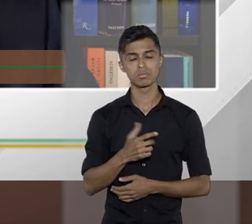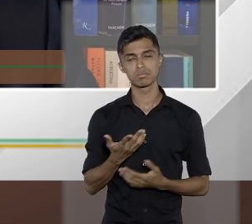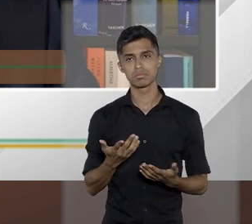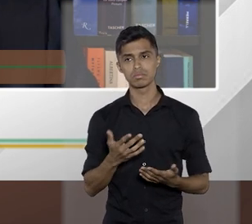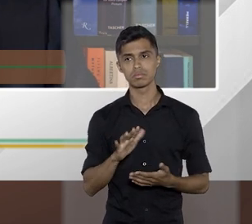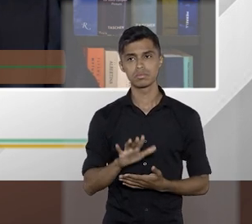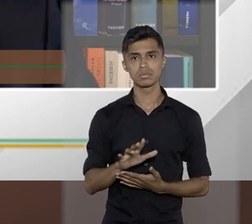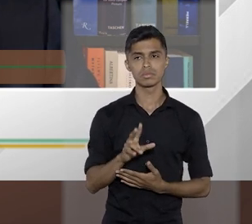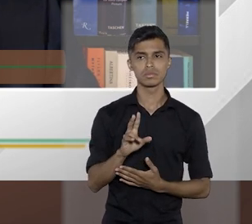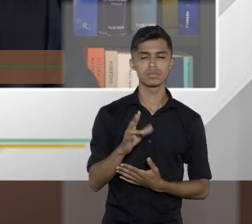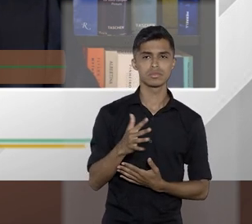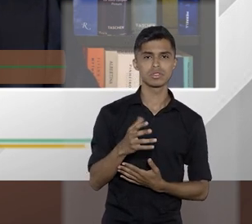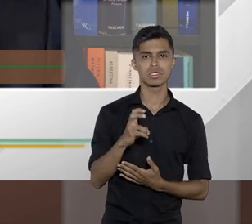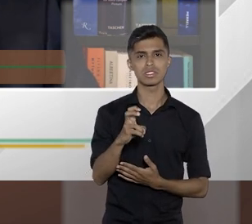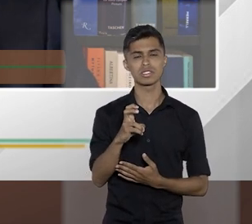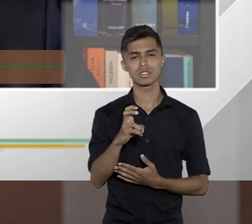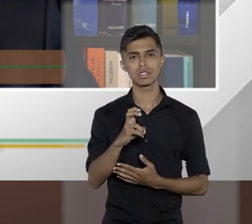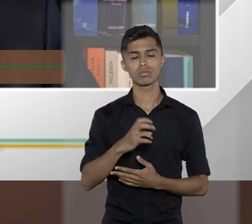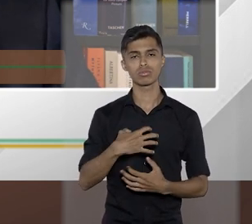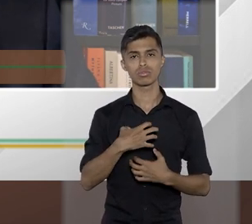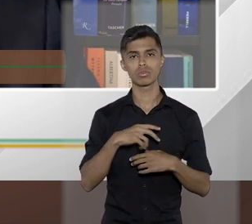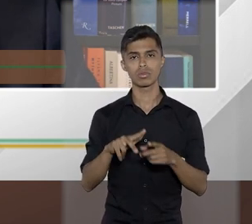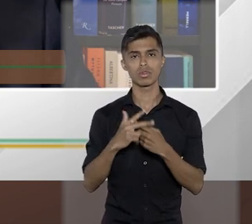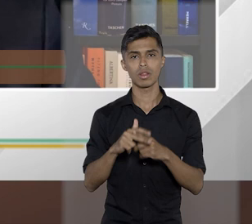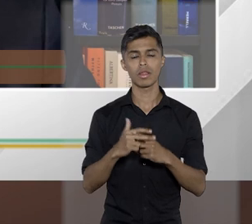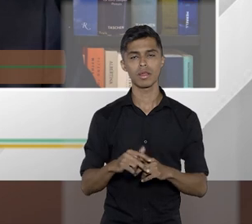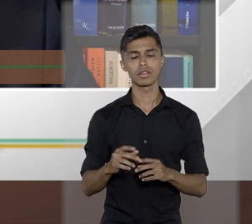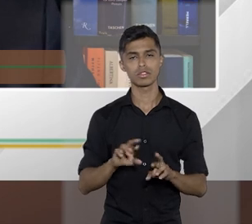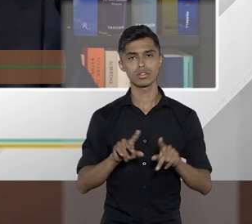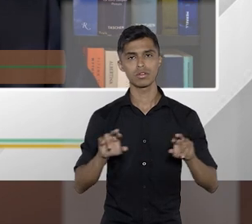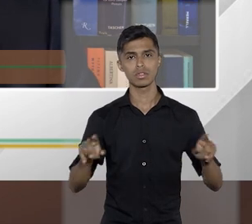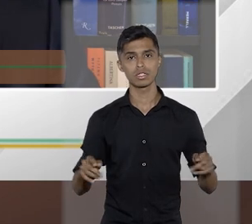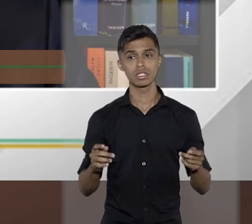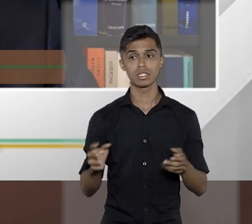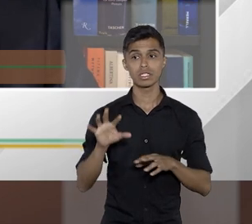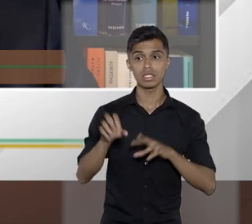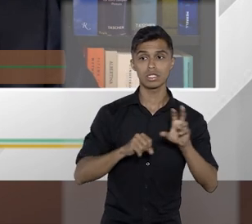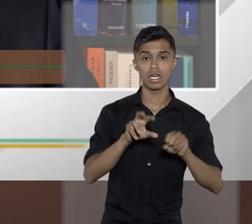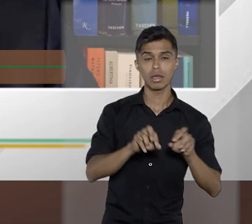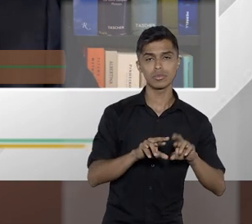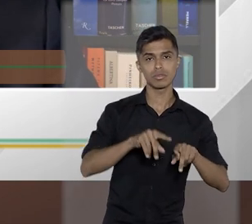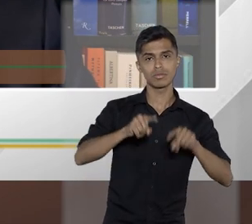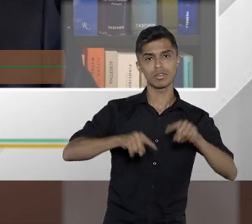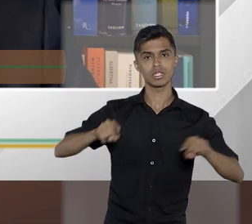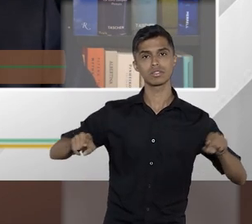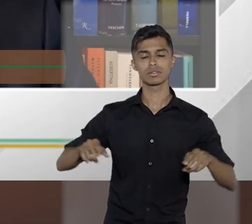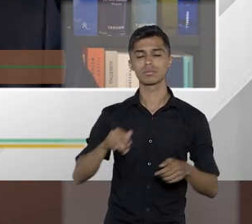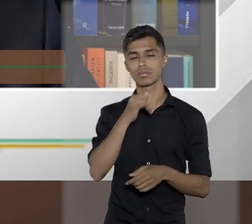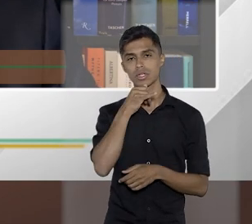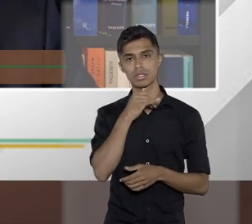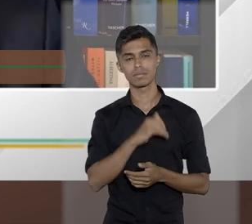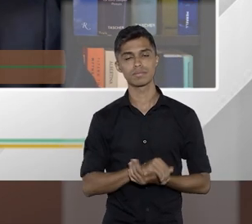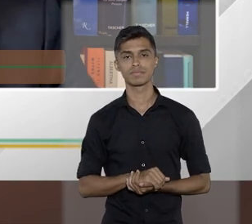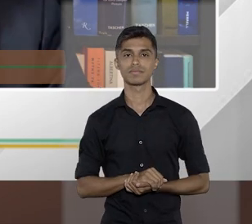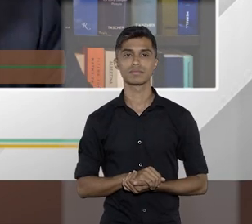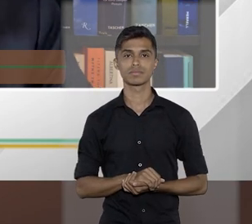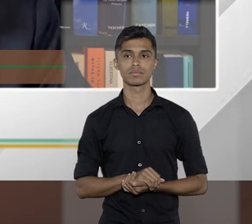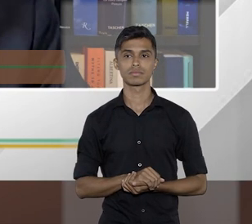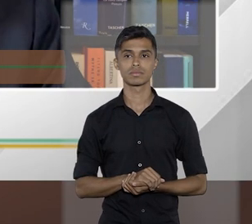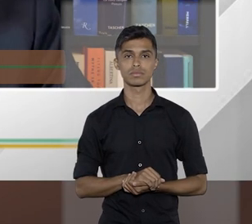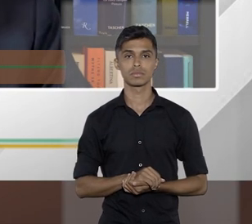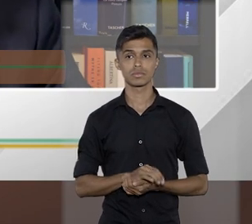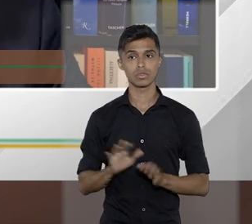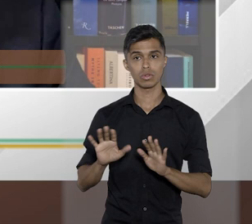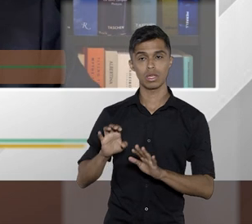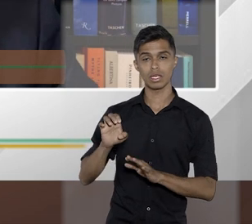cinco instrumentos diferentes da Receita Federal que captam variações por exemplo e